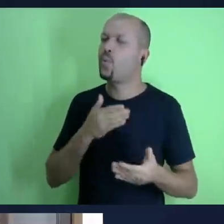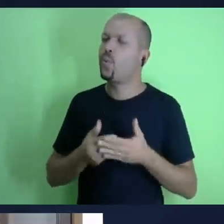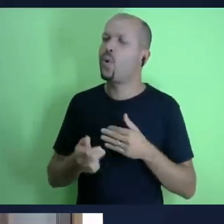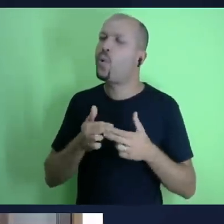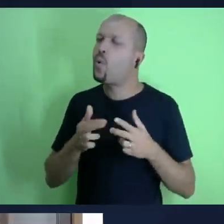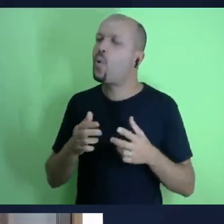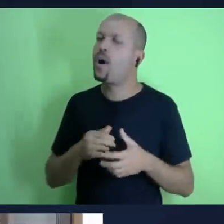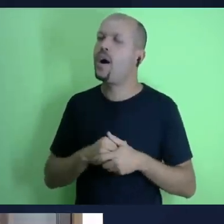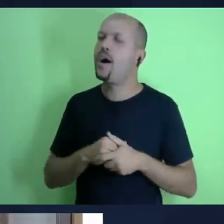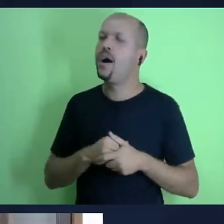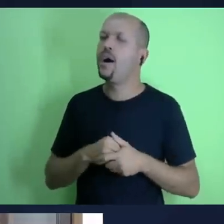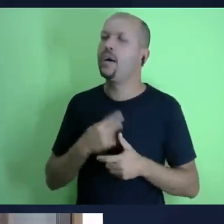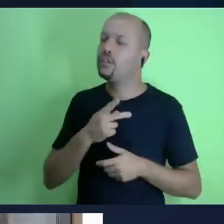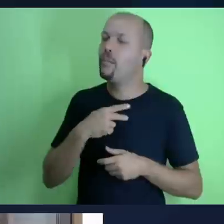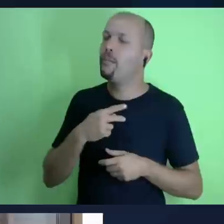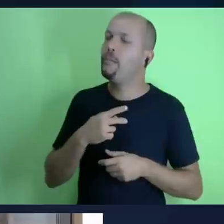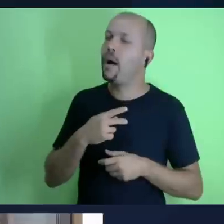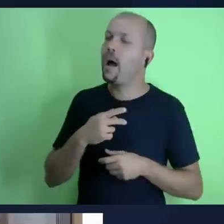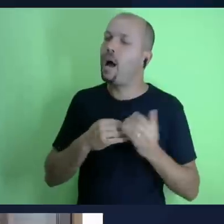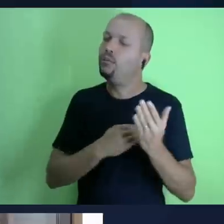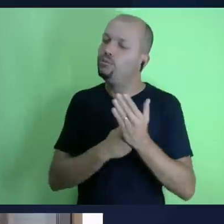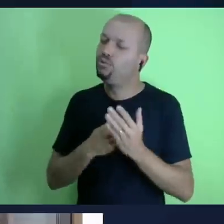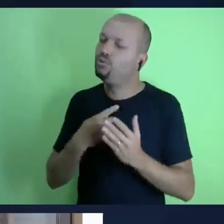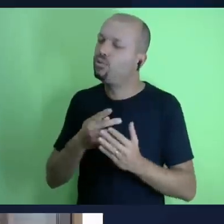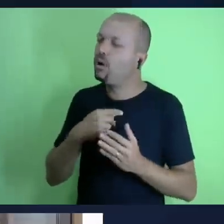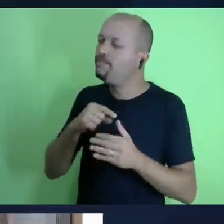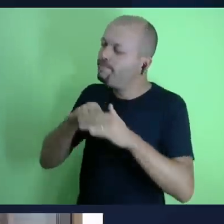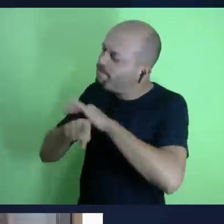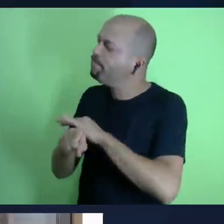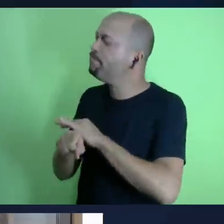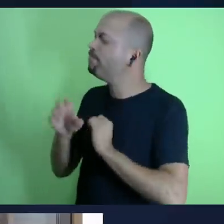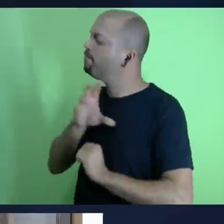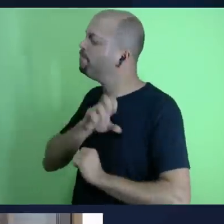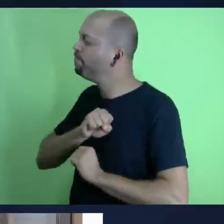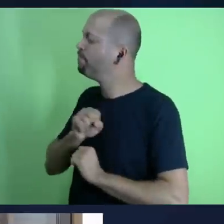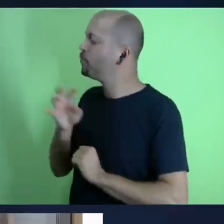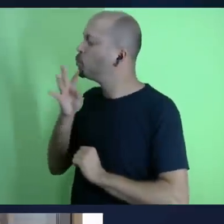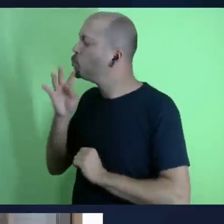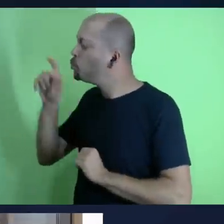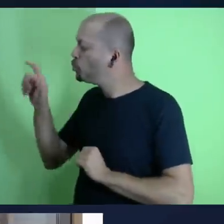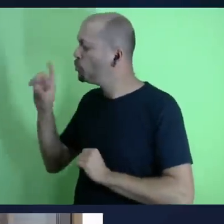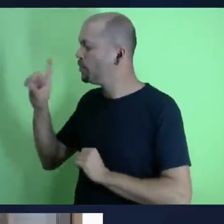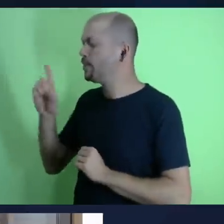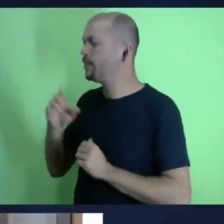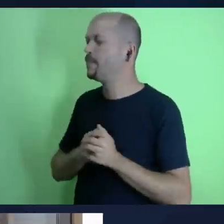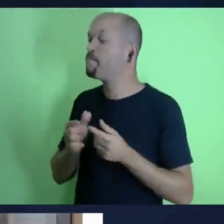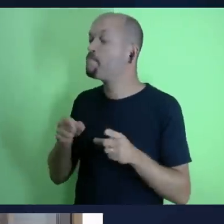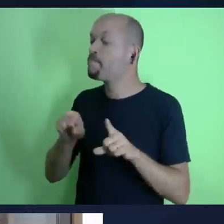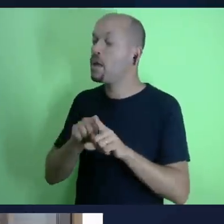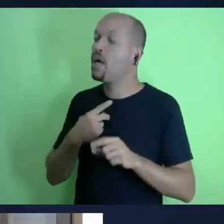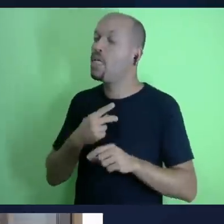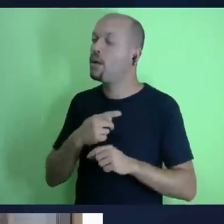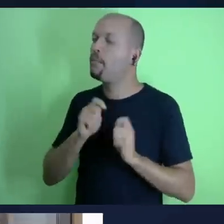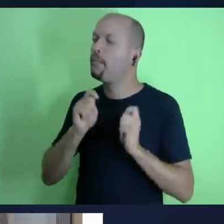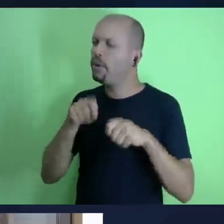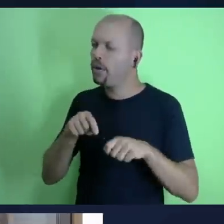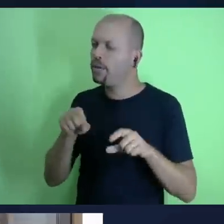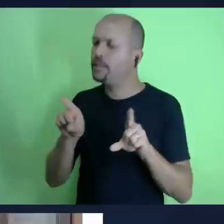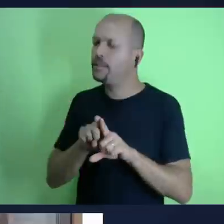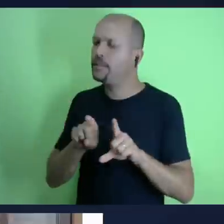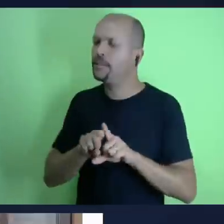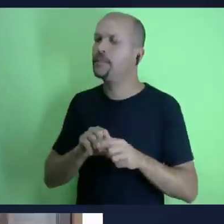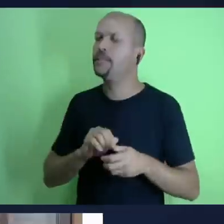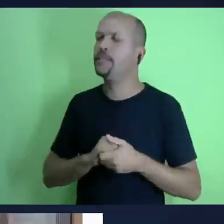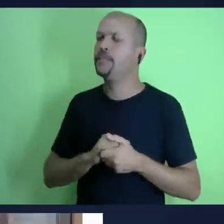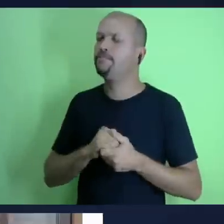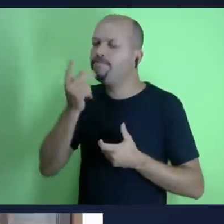naturalmente os teus objetivos para a nossa vida e como o Senhor sendo o nosso pai e nós sendo